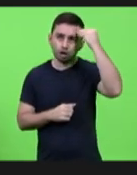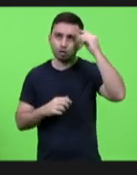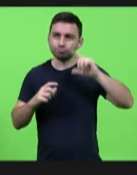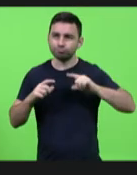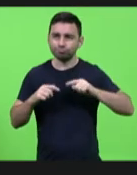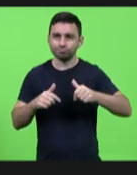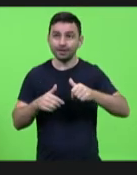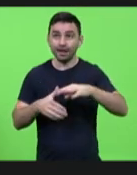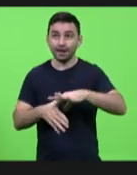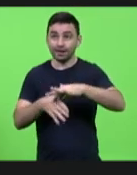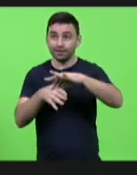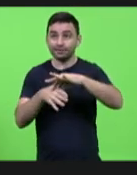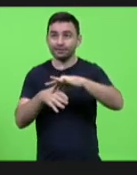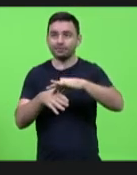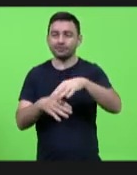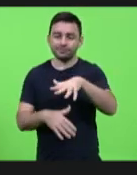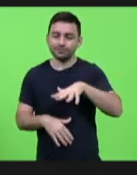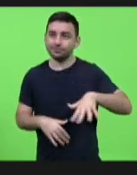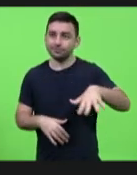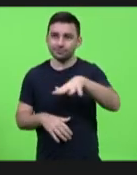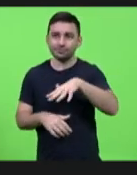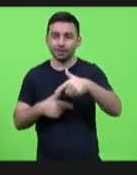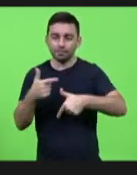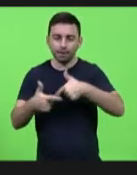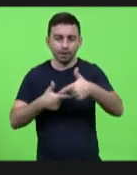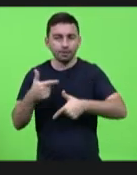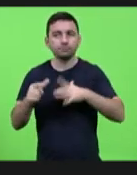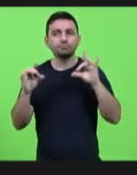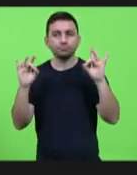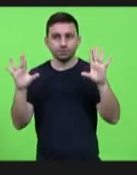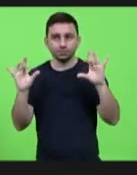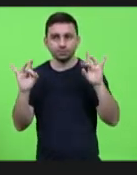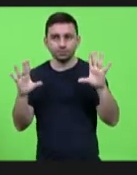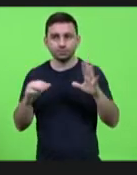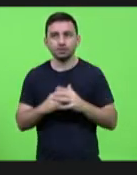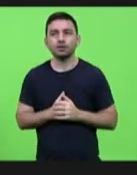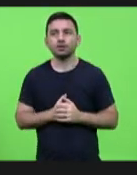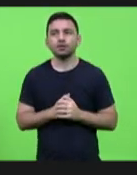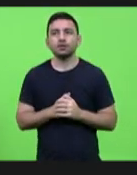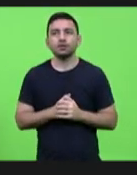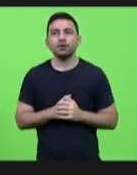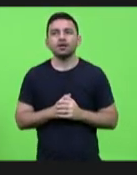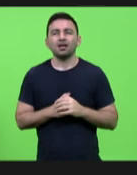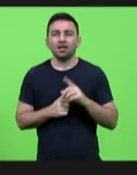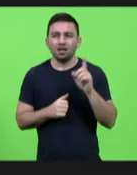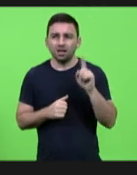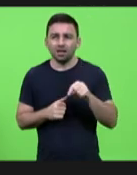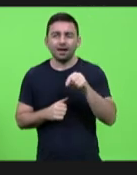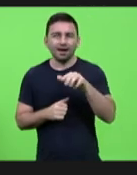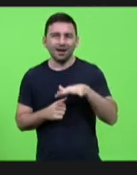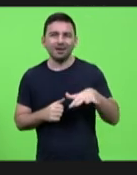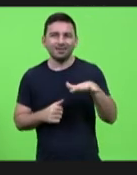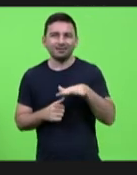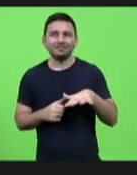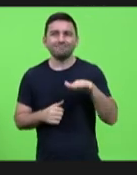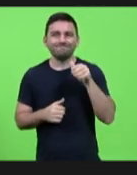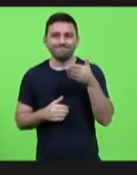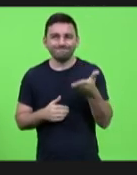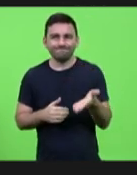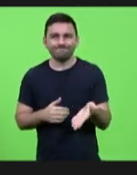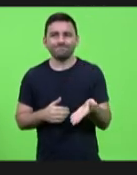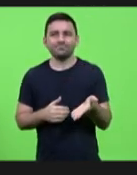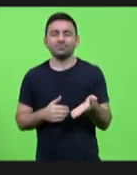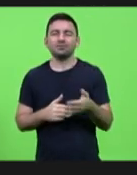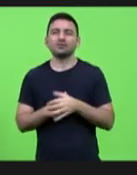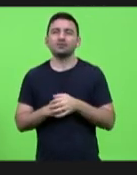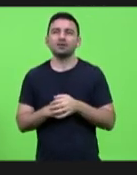todo essa esse belo trabalho de uma área cronicamente relegada não